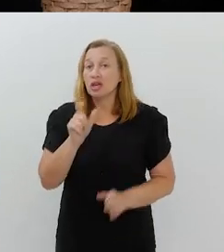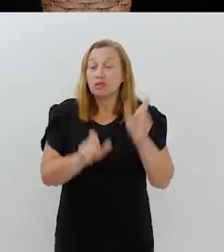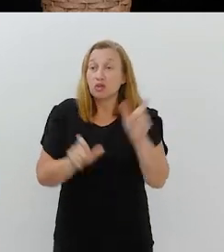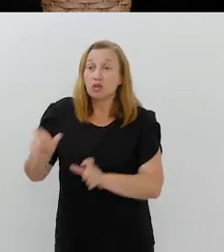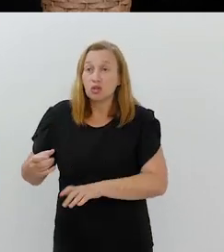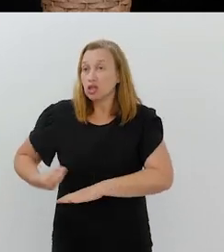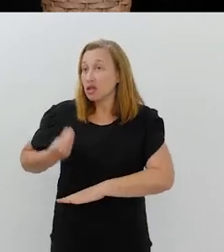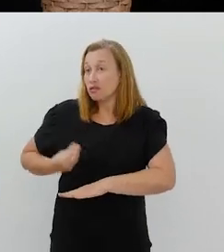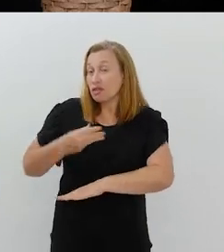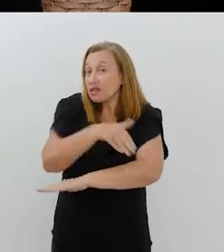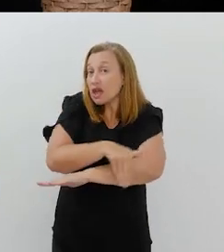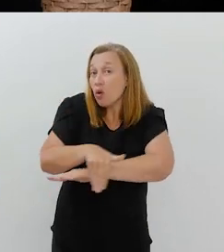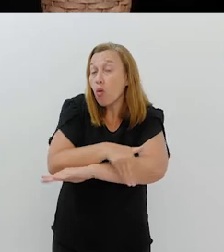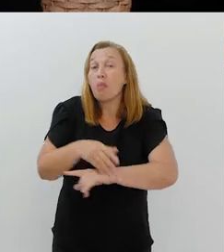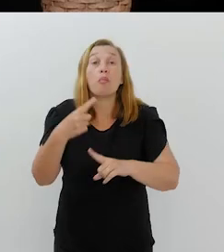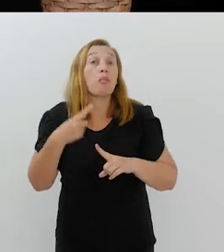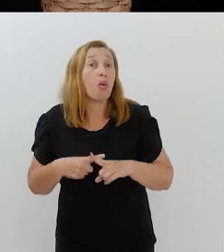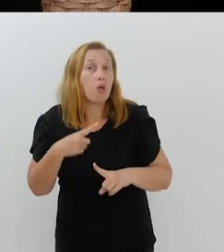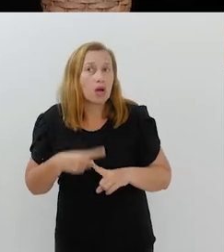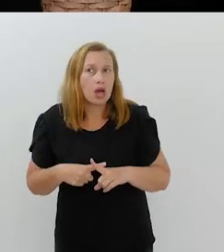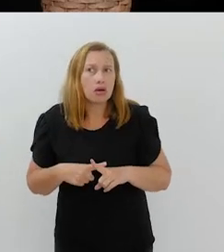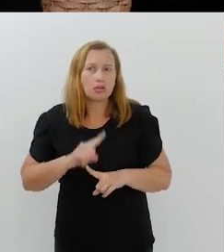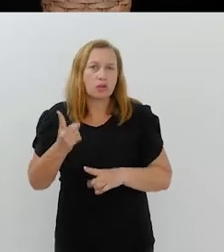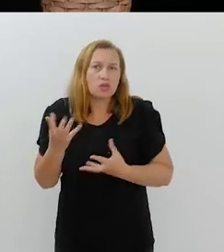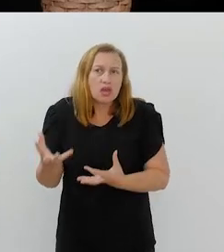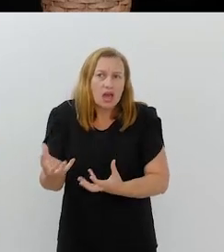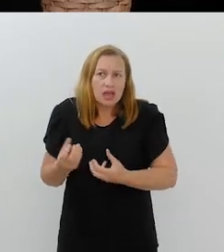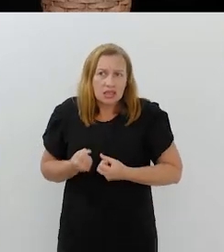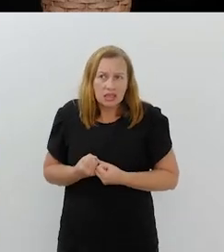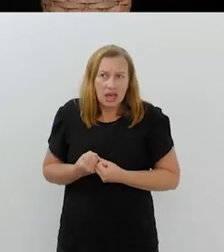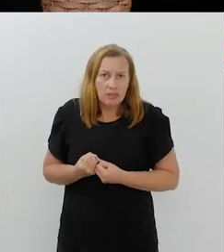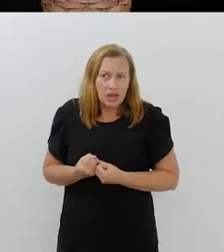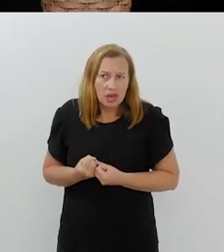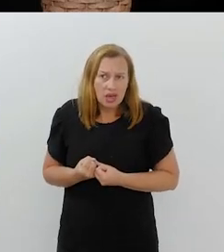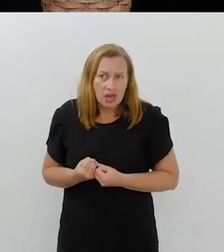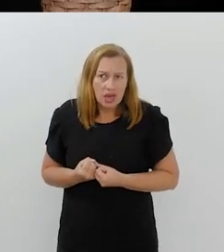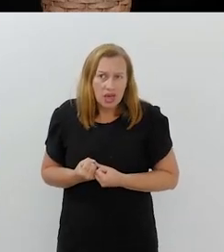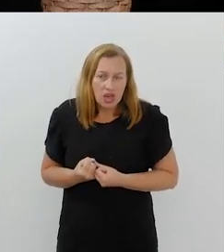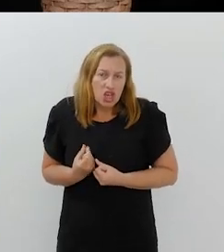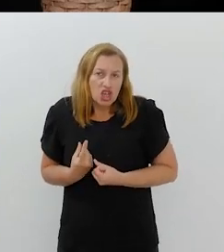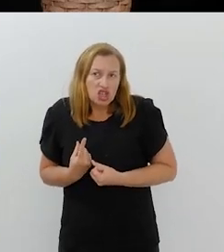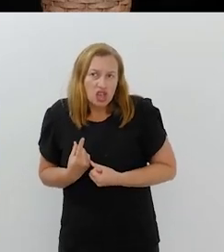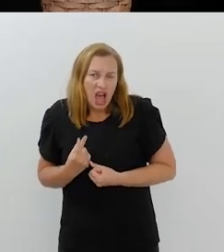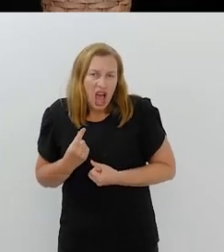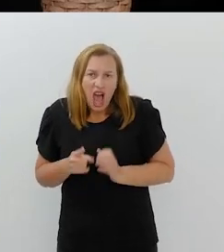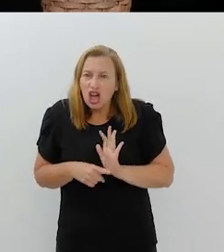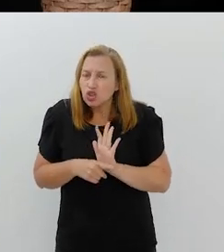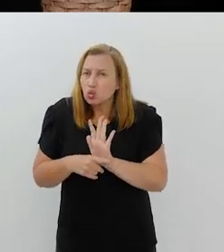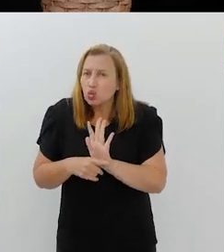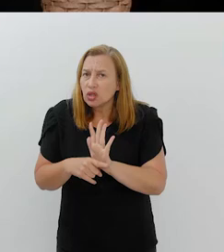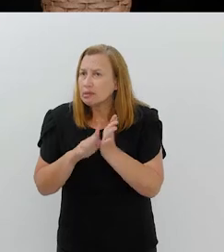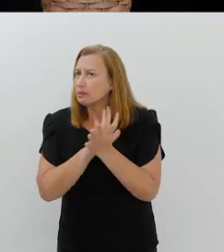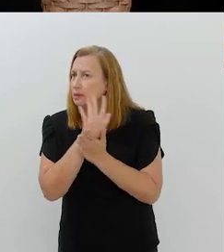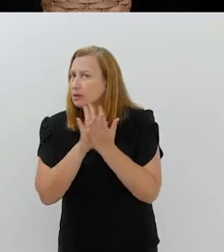morador de rua. até porque não se recebe financeiramente nenhuma ajuda. Como eu disse,